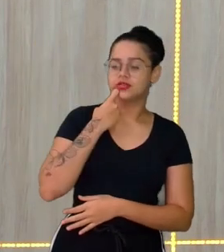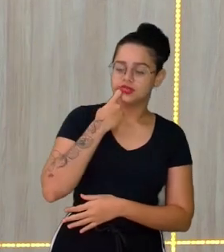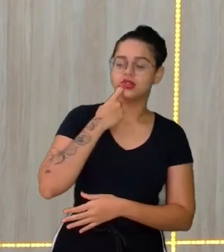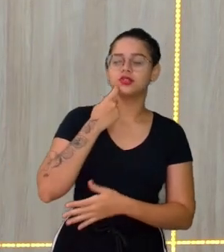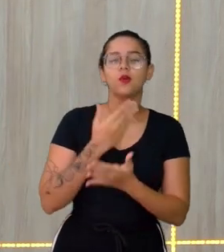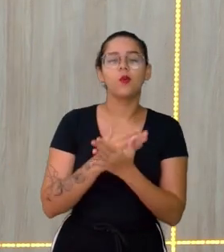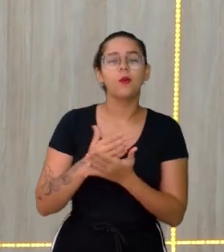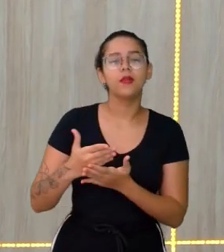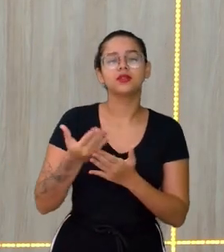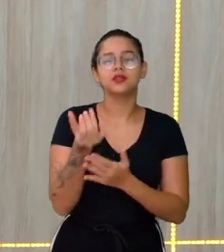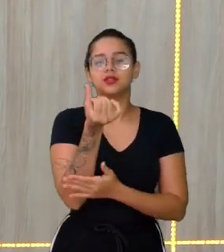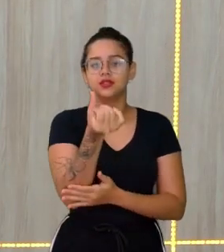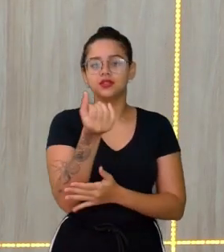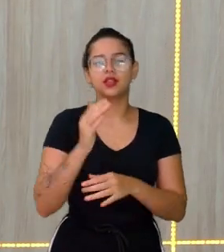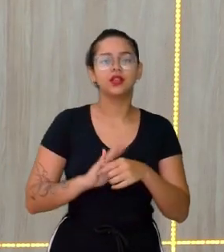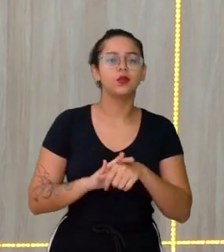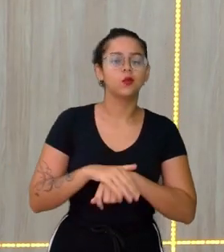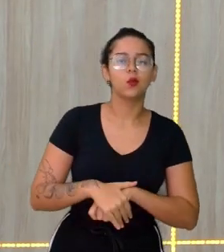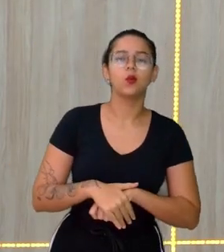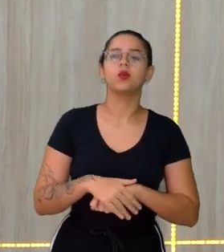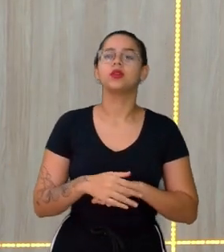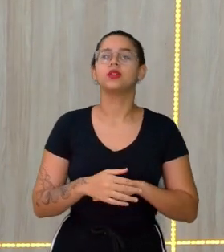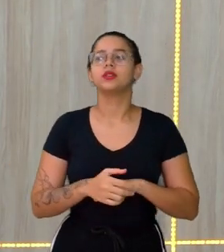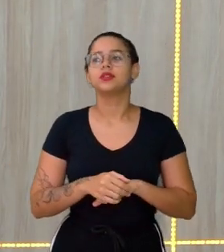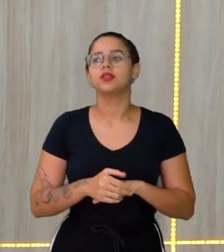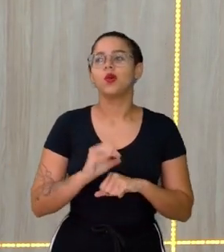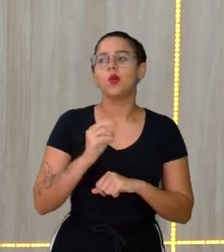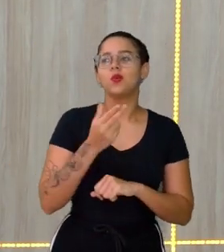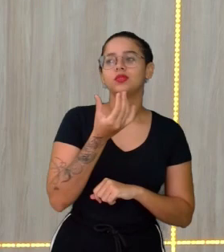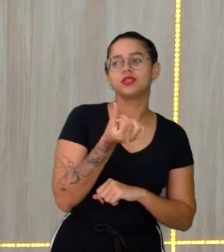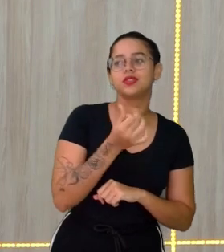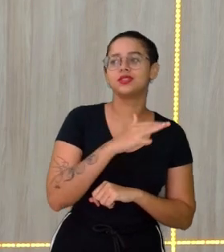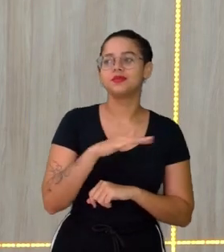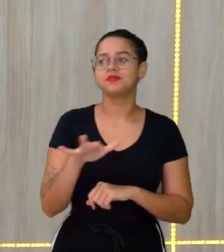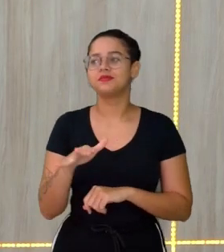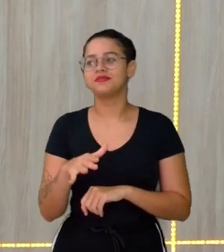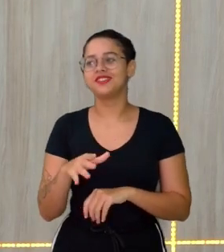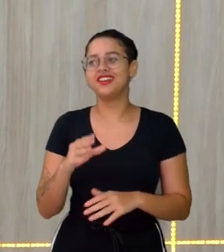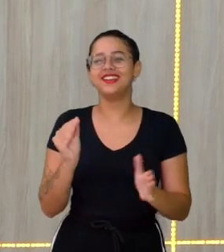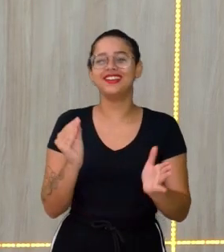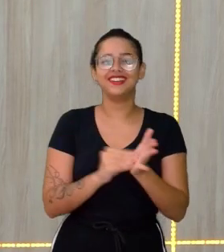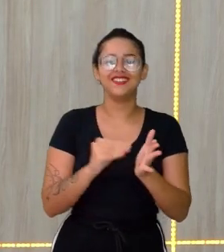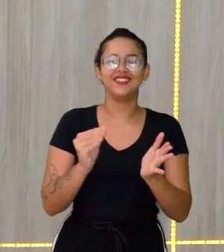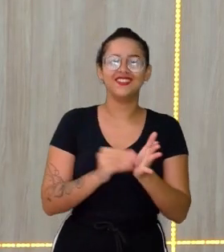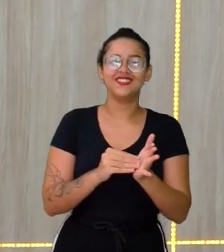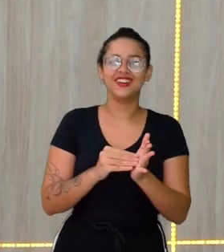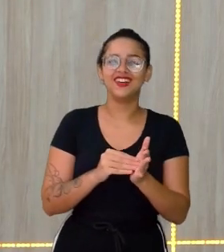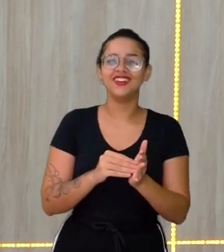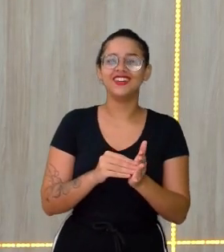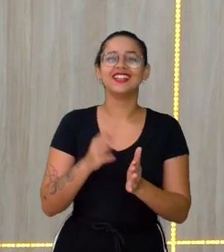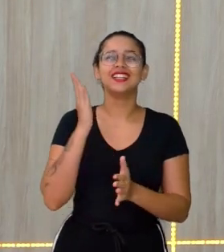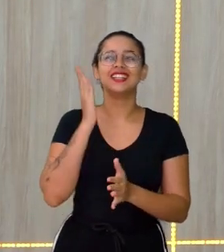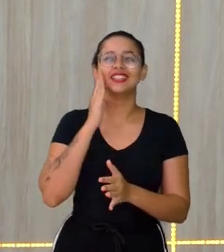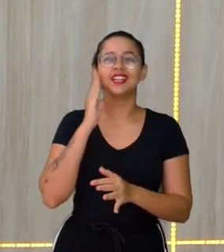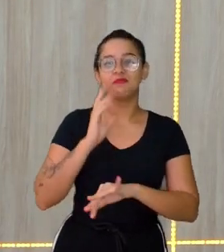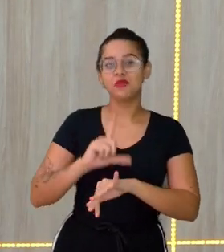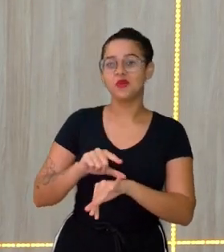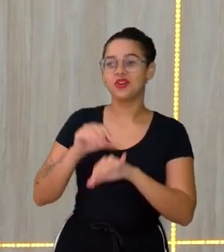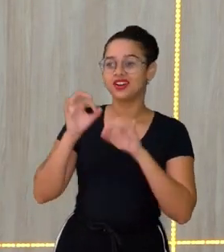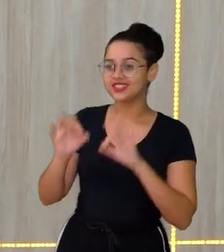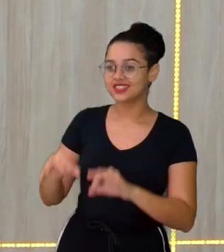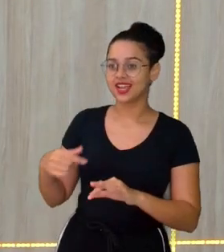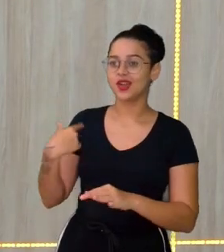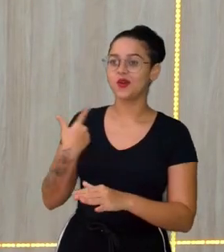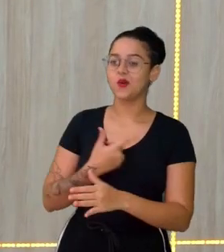às 6 horas da noite Por ali, eu acho que é às 6 ou 6 e meia, né? Falta confirmar aqui Qual é o horário, Juninho? Que a gente